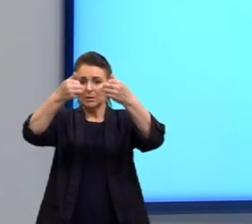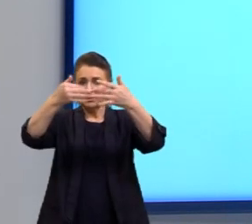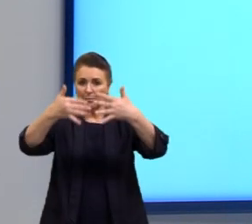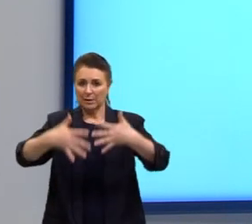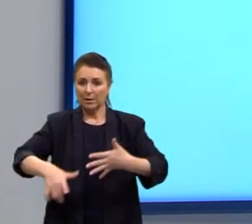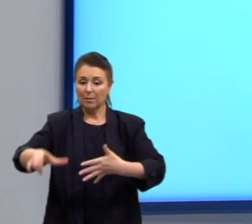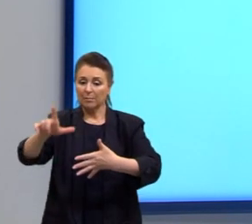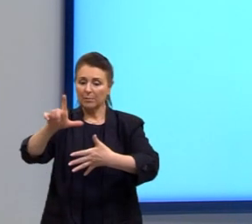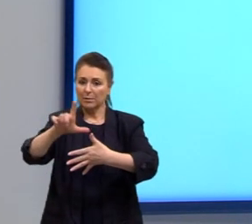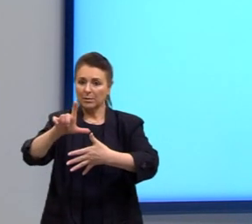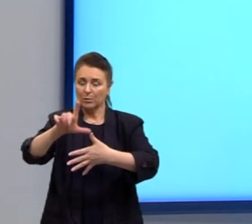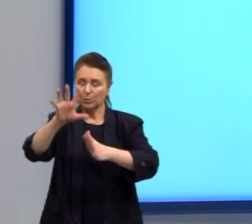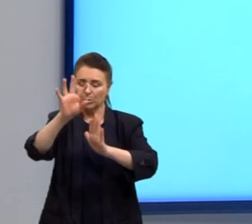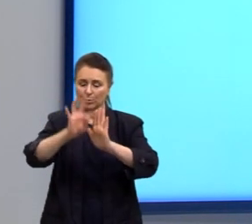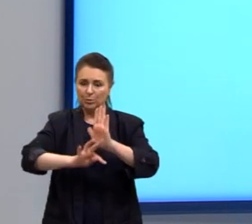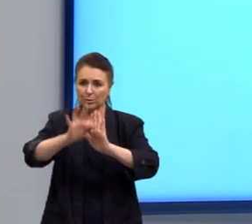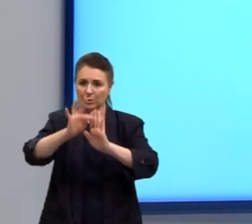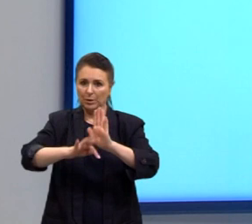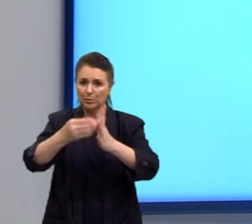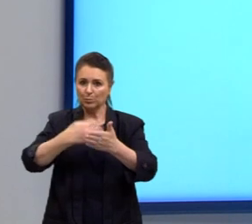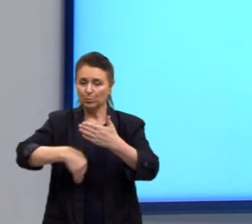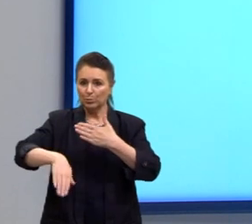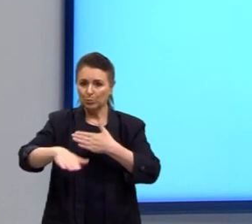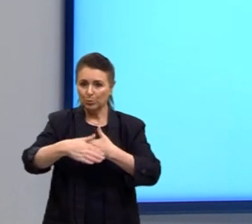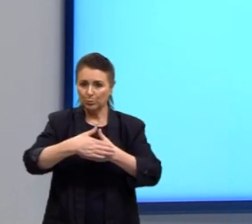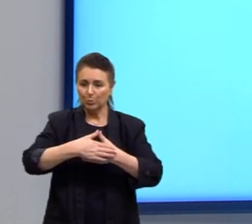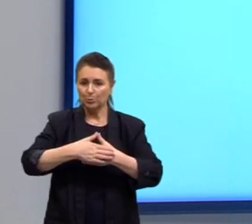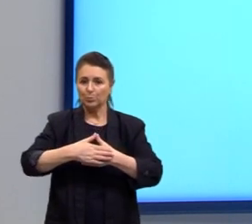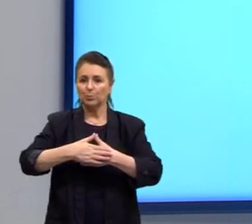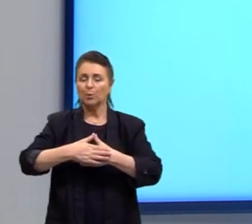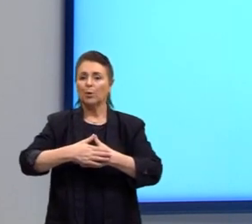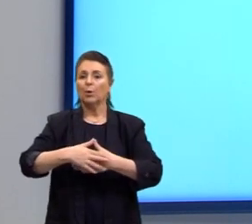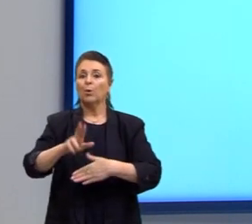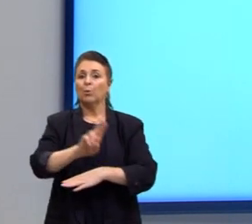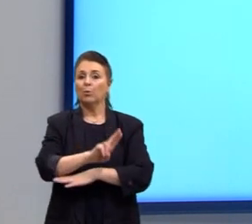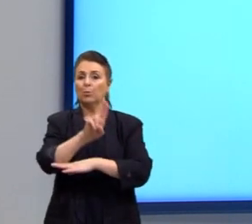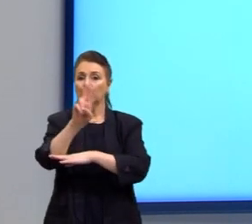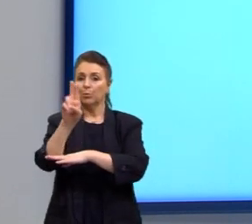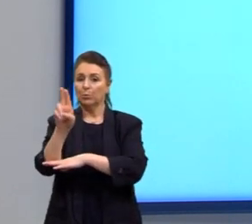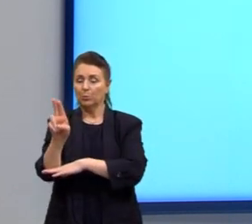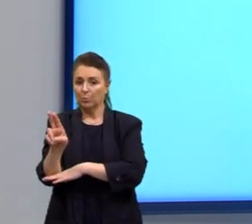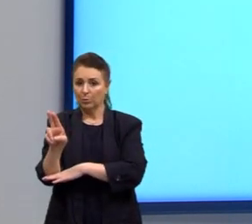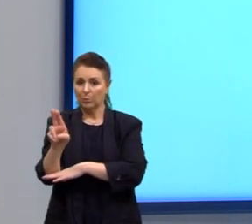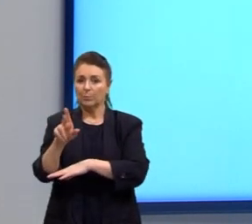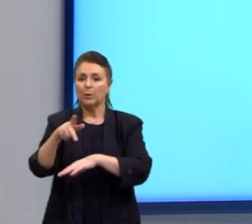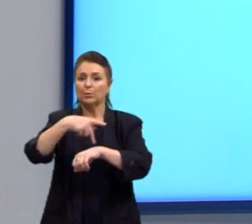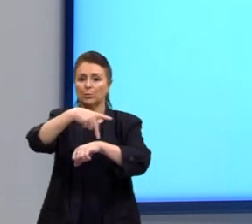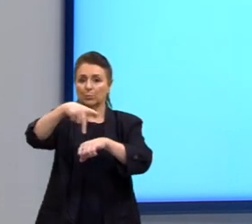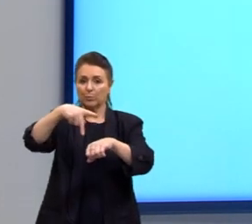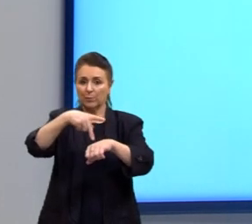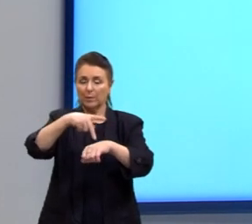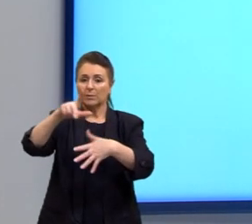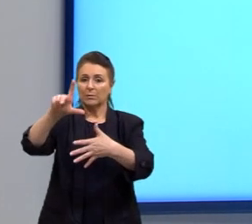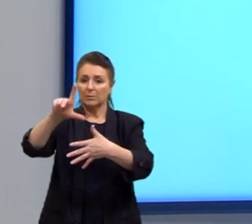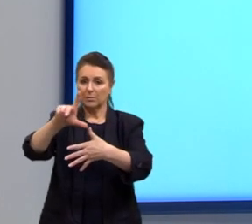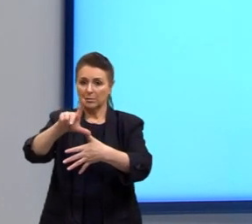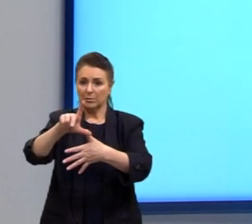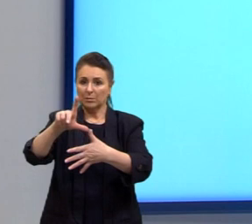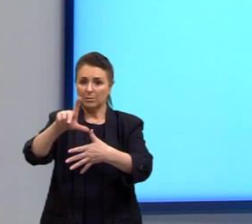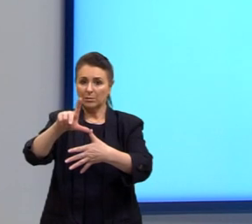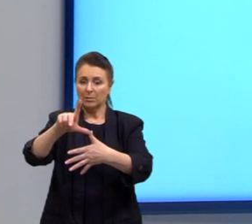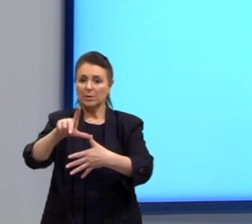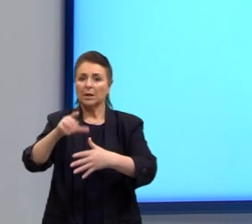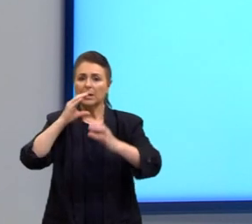todo o texto vai citar os países da América Latina e vai trazer, canta comigo,